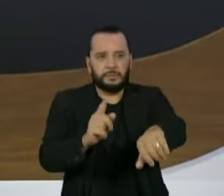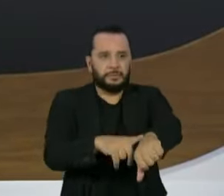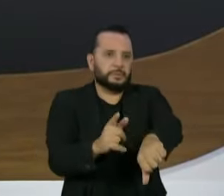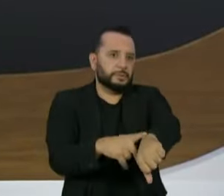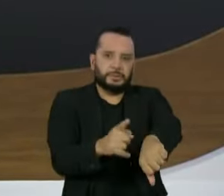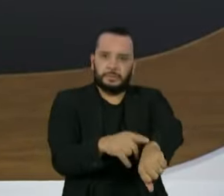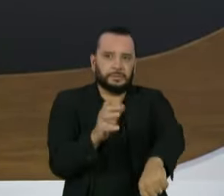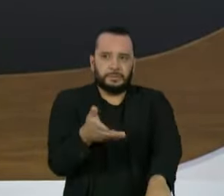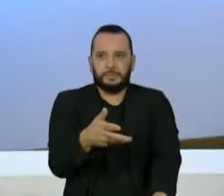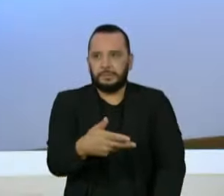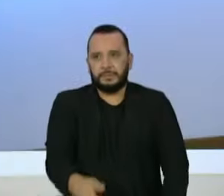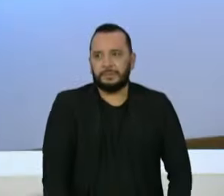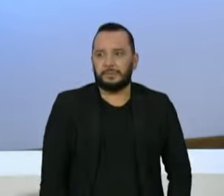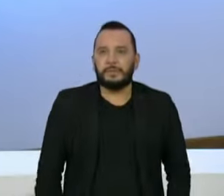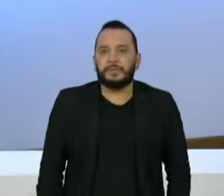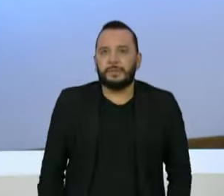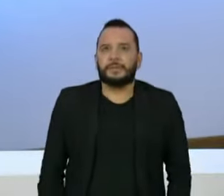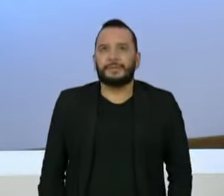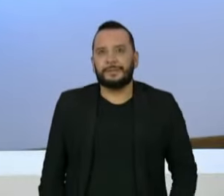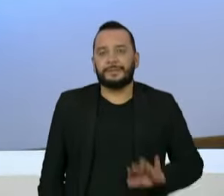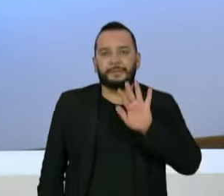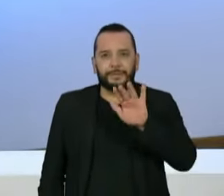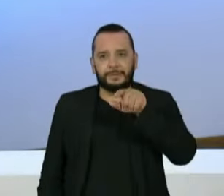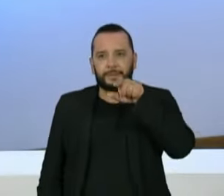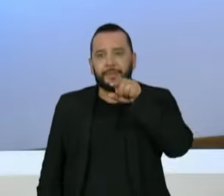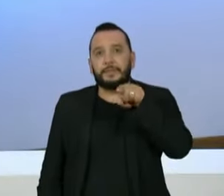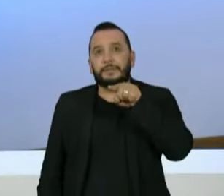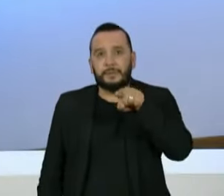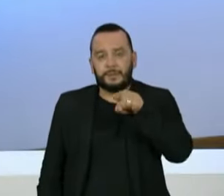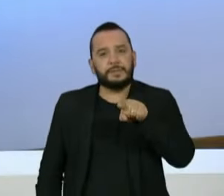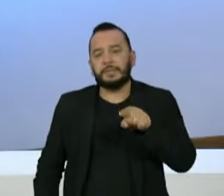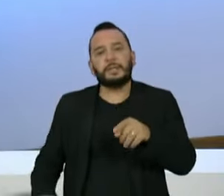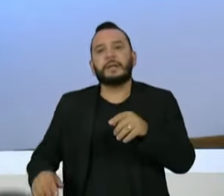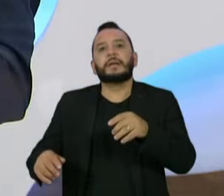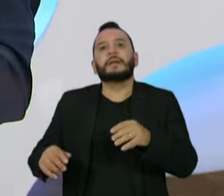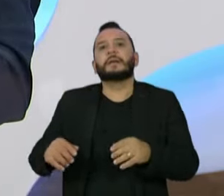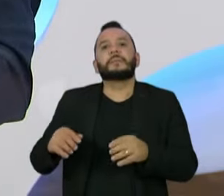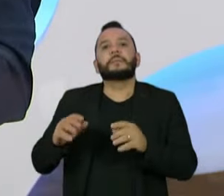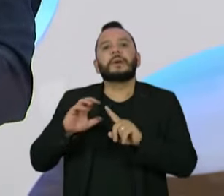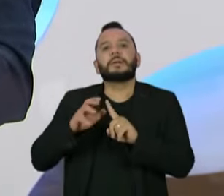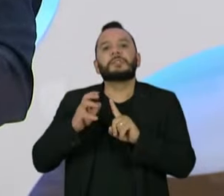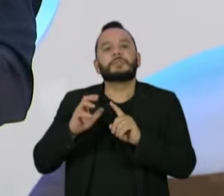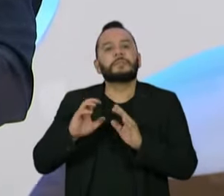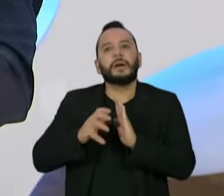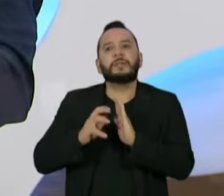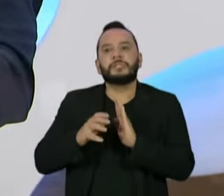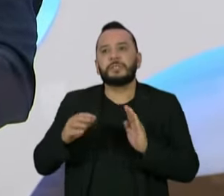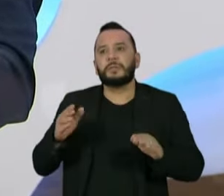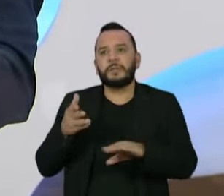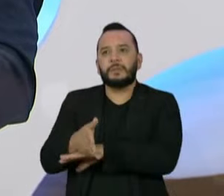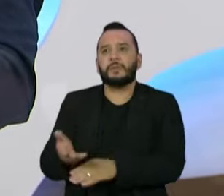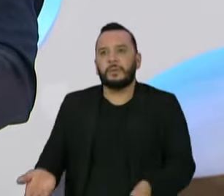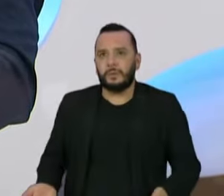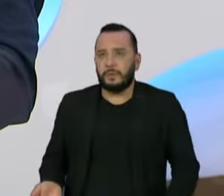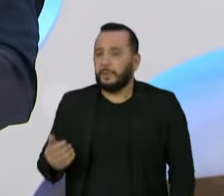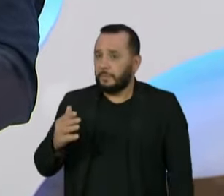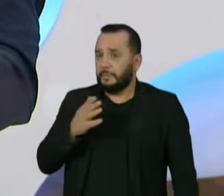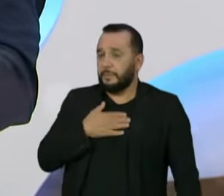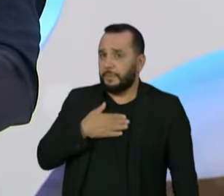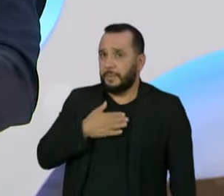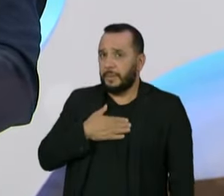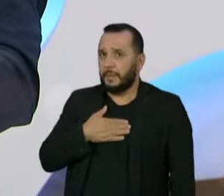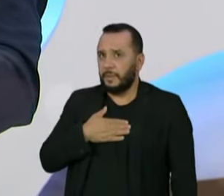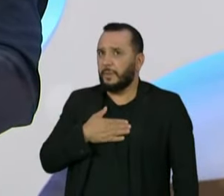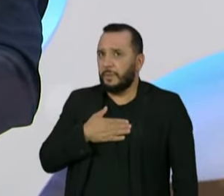minutos para esse bloco. Gostaria de saber se o senhor já encontrou o seu lugar na política e que lugar é esse? O meu lugar na política é